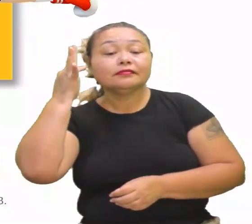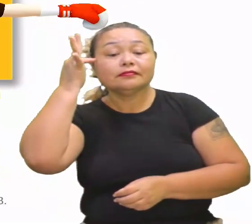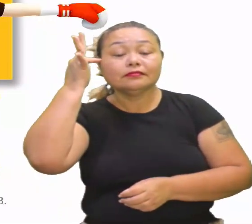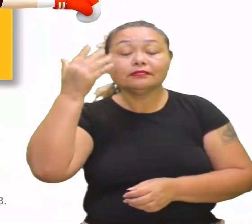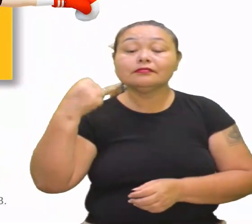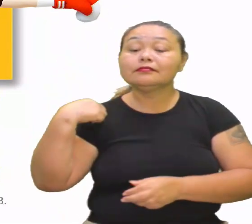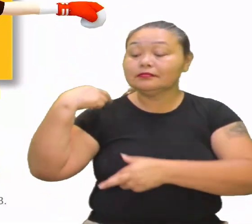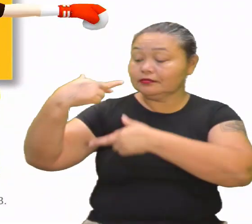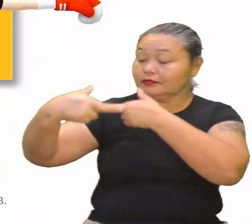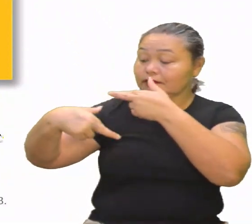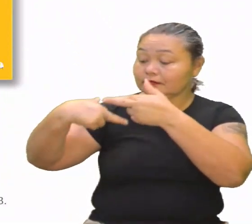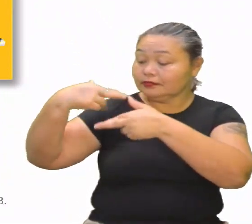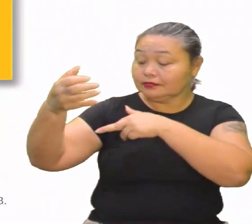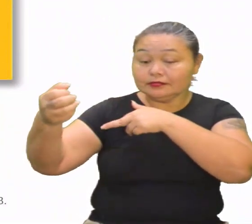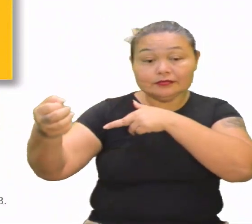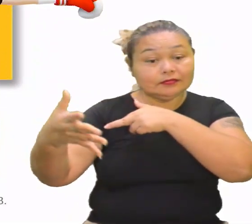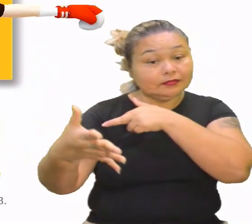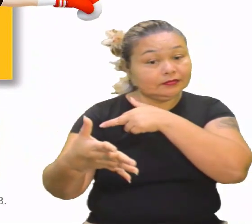Filosofia renascentista.